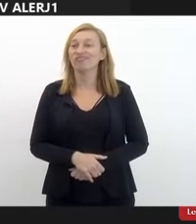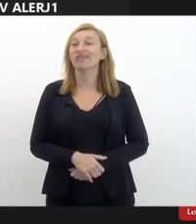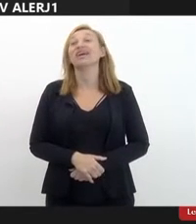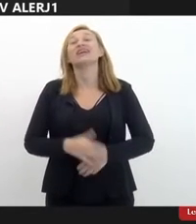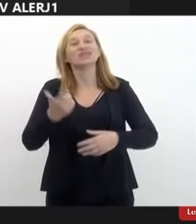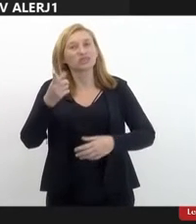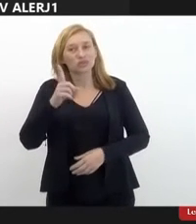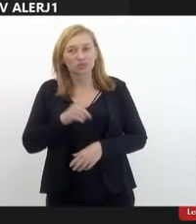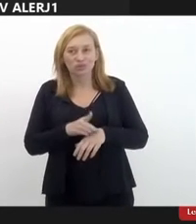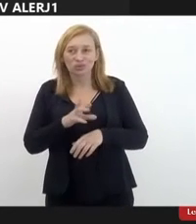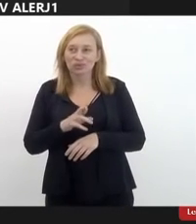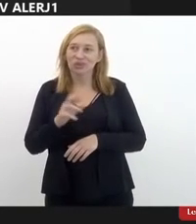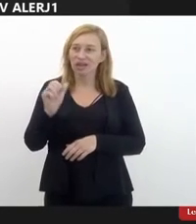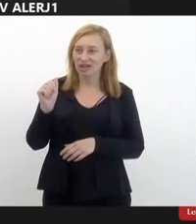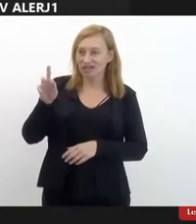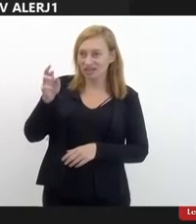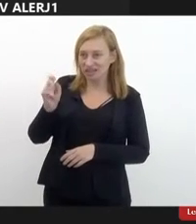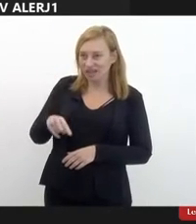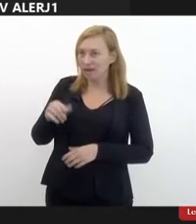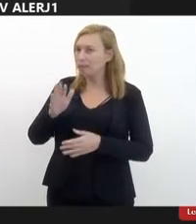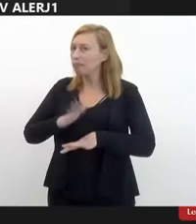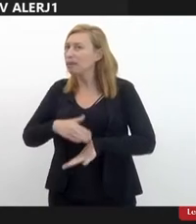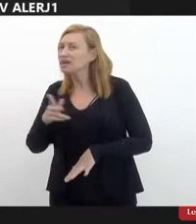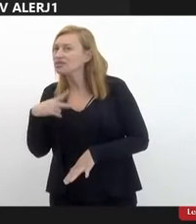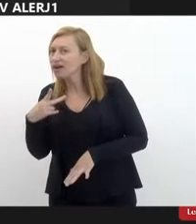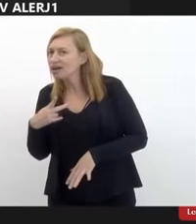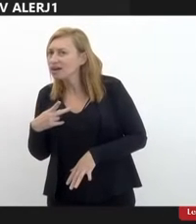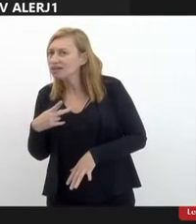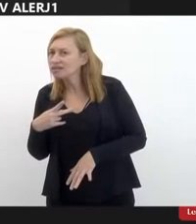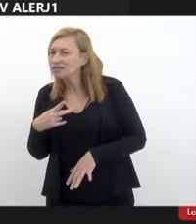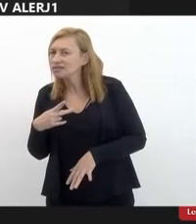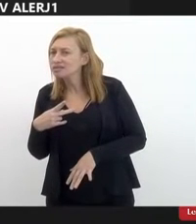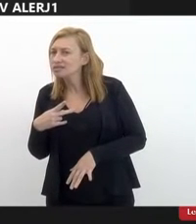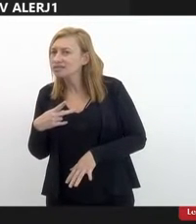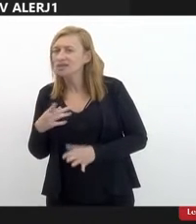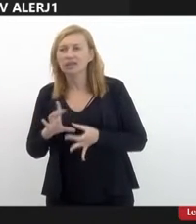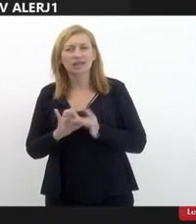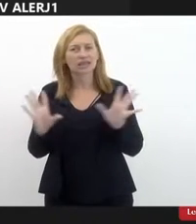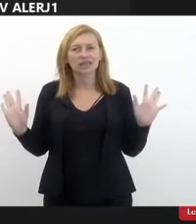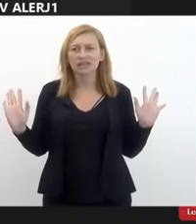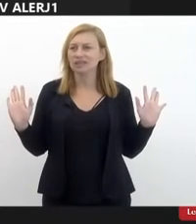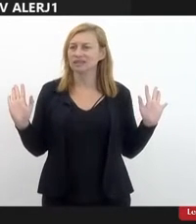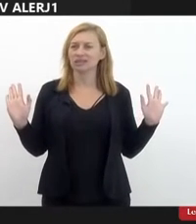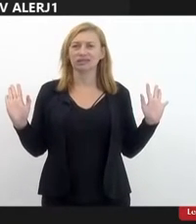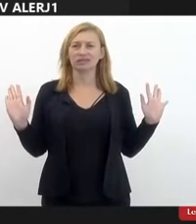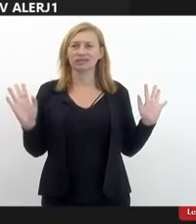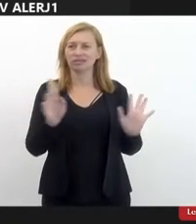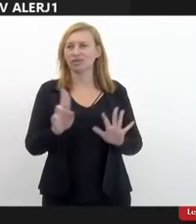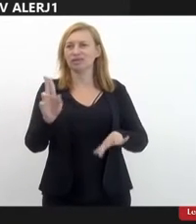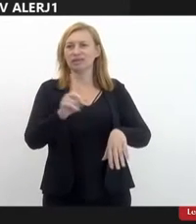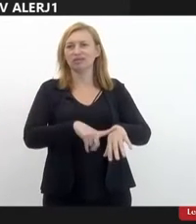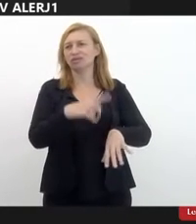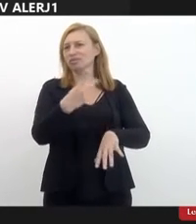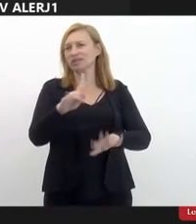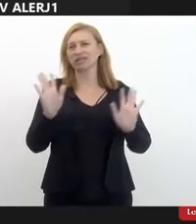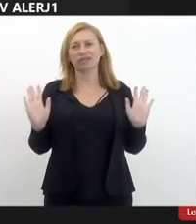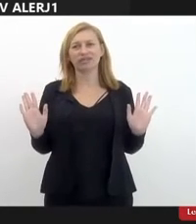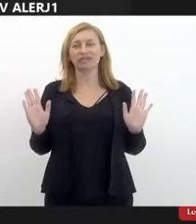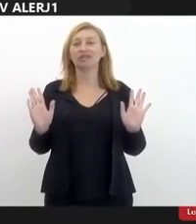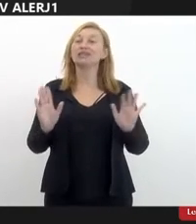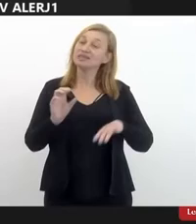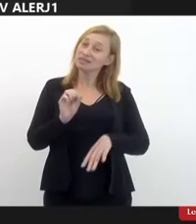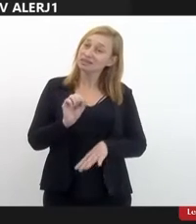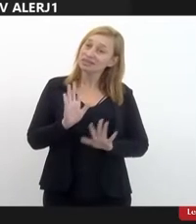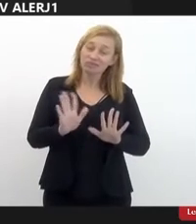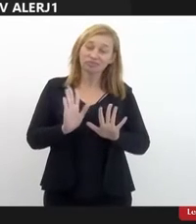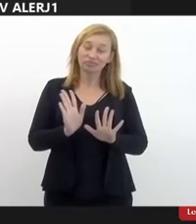Doutora Andréia, mais alguma consideração? Fique à vontade para usar o tempo que necessário. Sim.